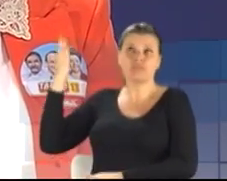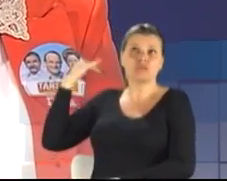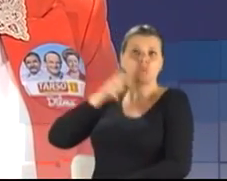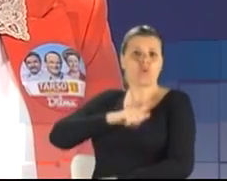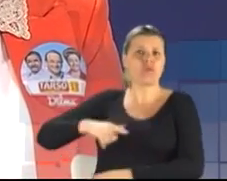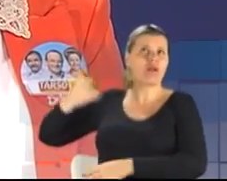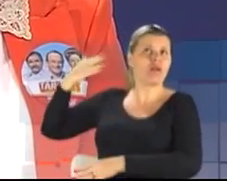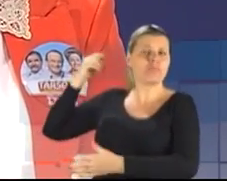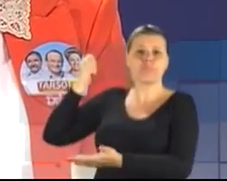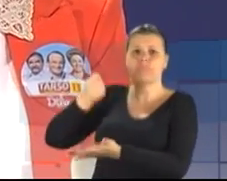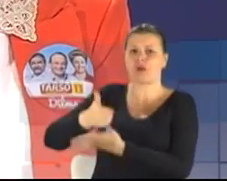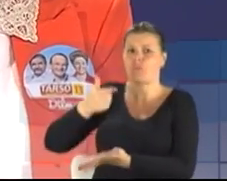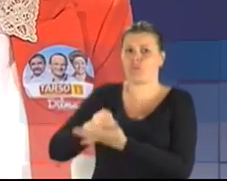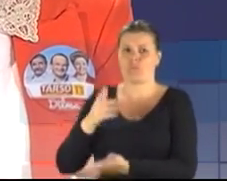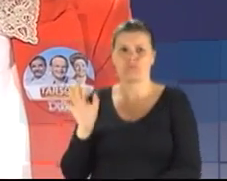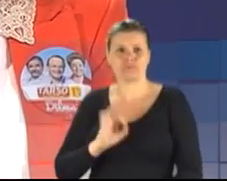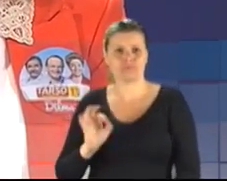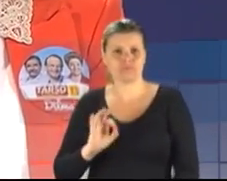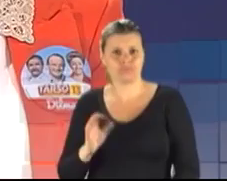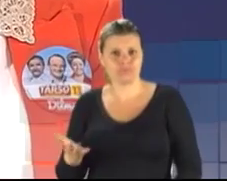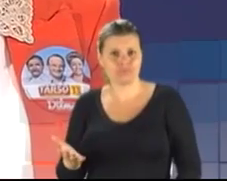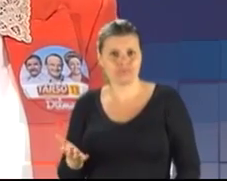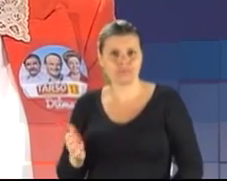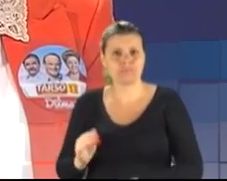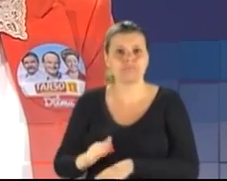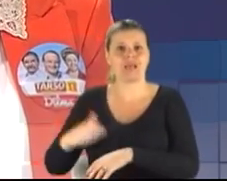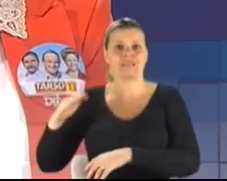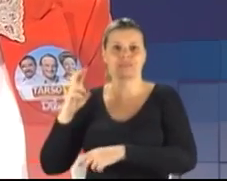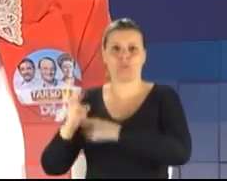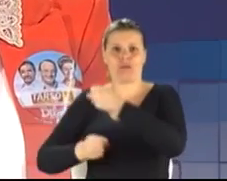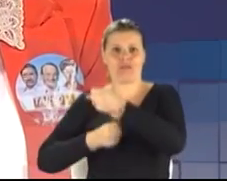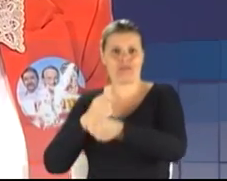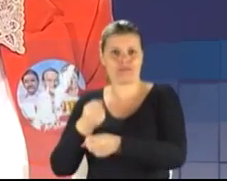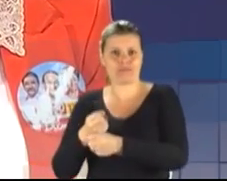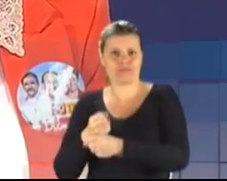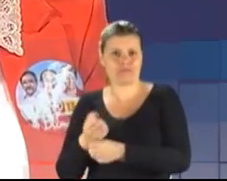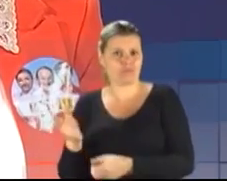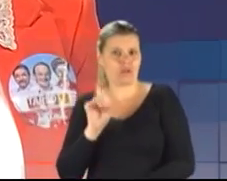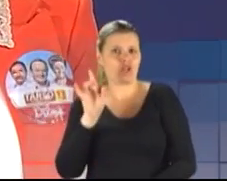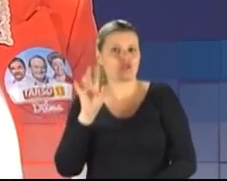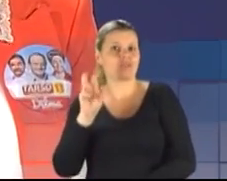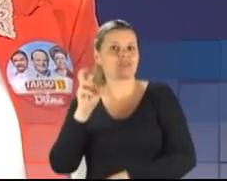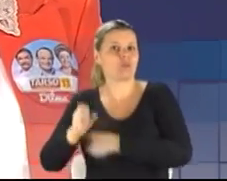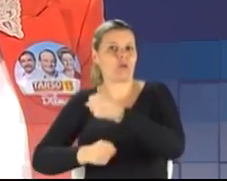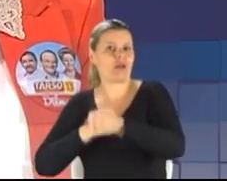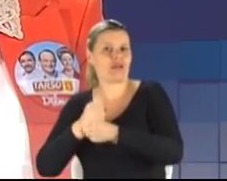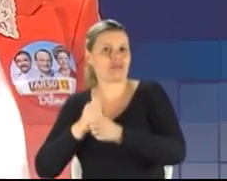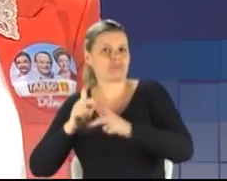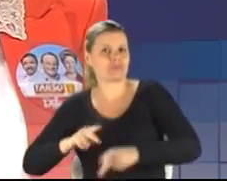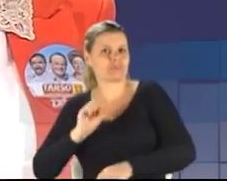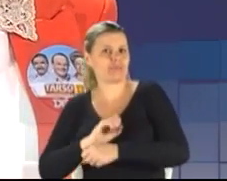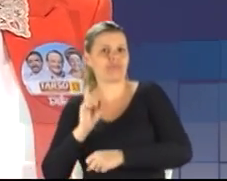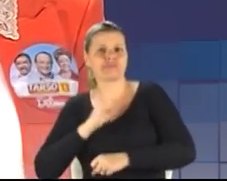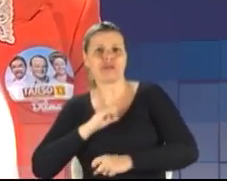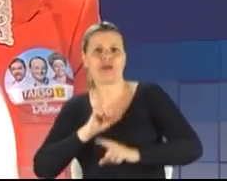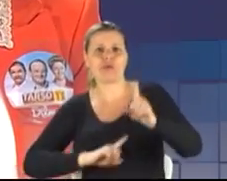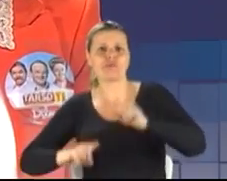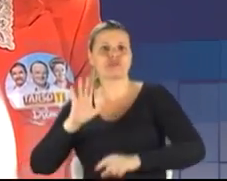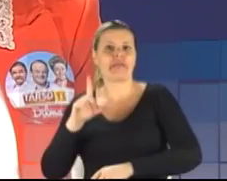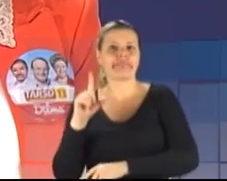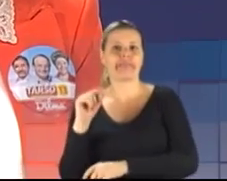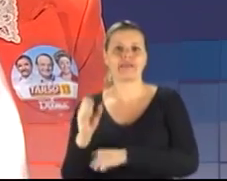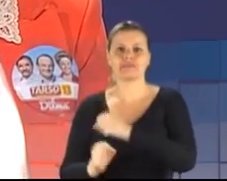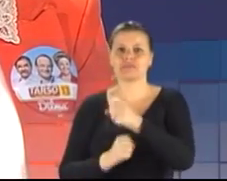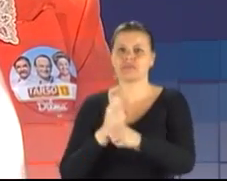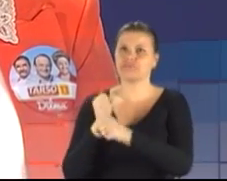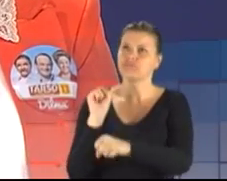tantos precatórios, mais de 5 anos, viu, Flávio? Não era só 5 anos que as pessoas estavam esperando. Tinham pessoas que tinham já há 10 anos que